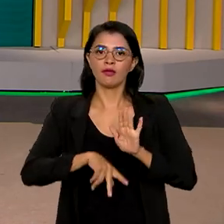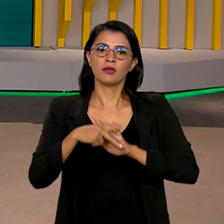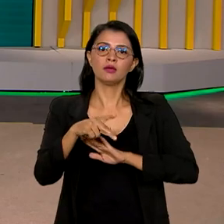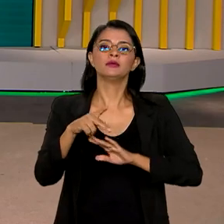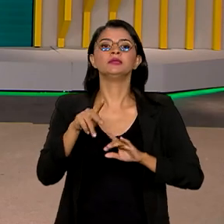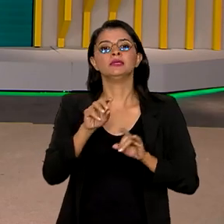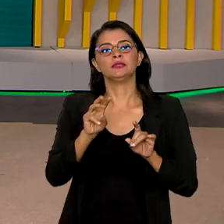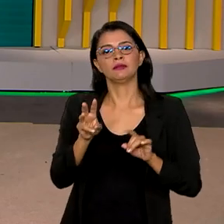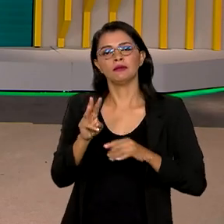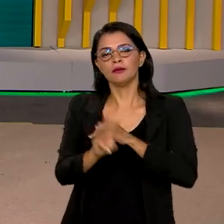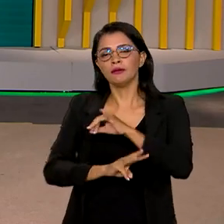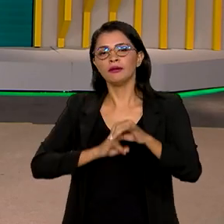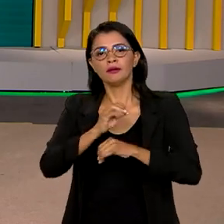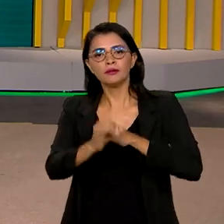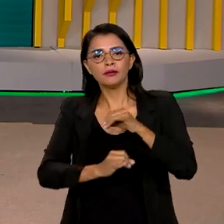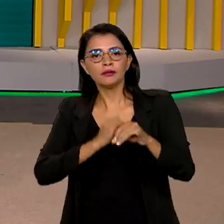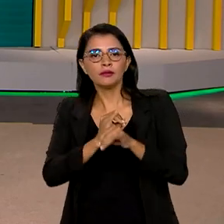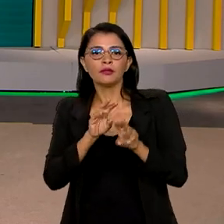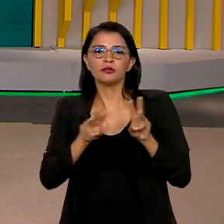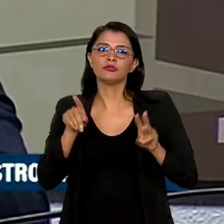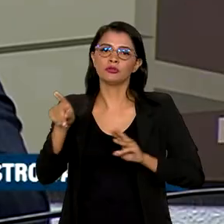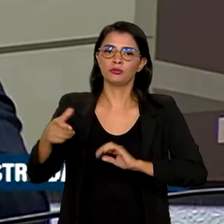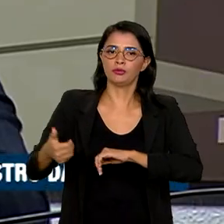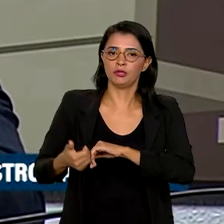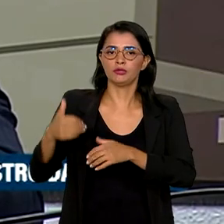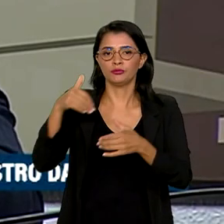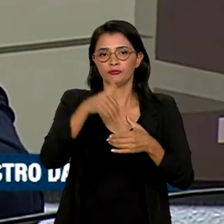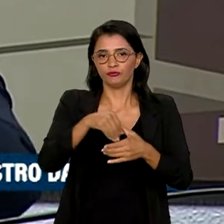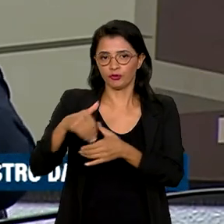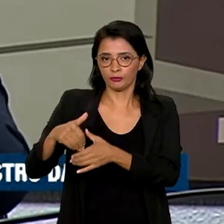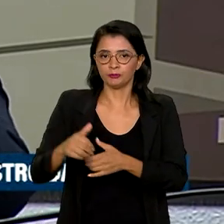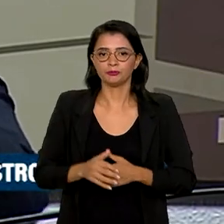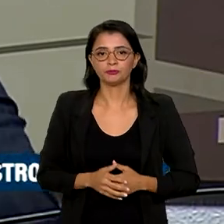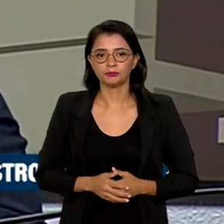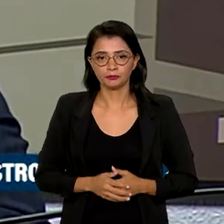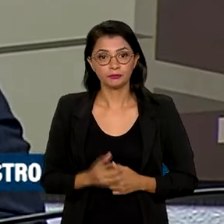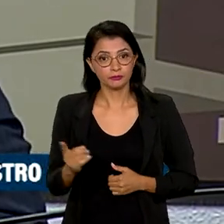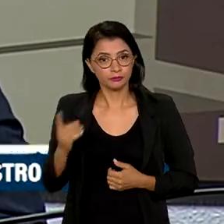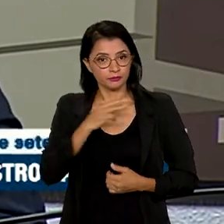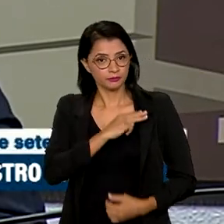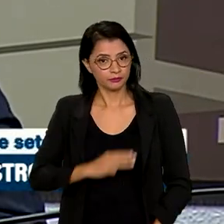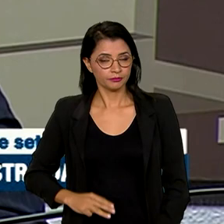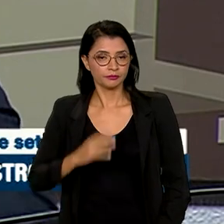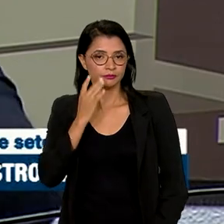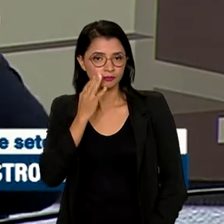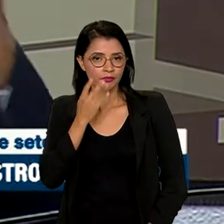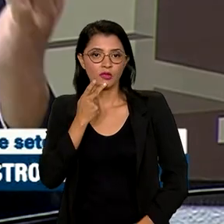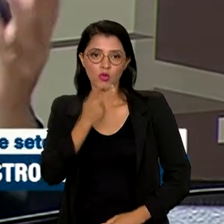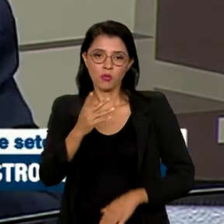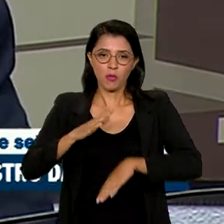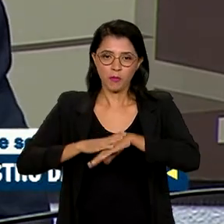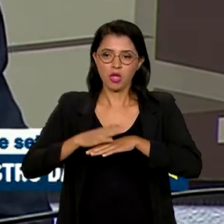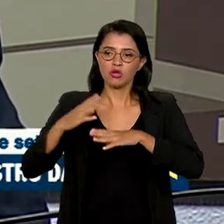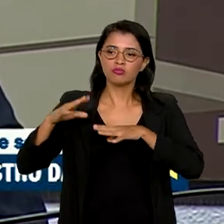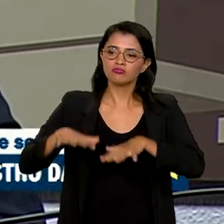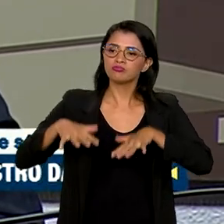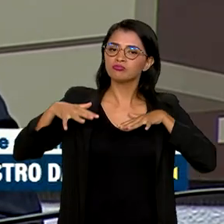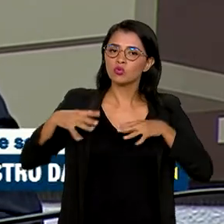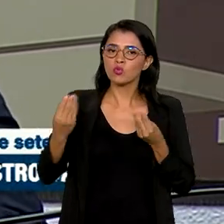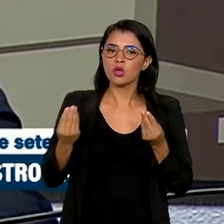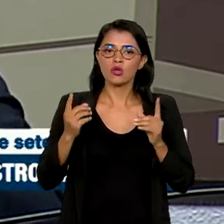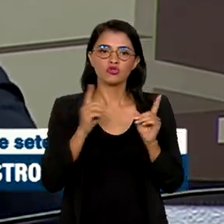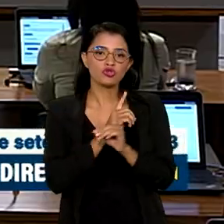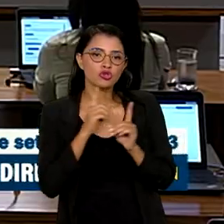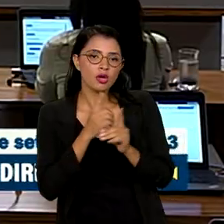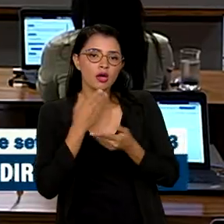plataformas digitais pelo Congresso Nacional. O ministro Flávio Dino afirmou durante a audiência que o diálogo